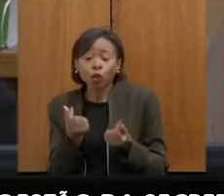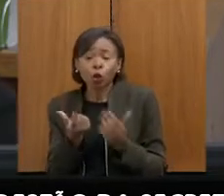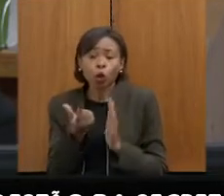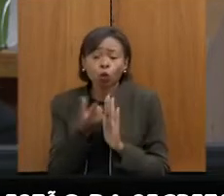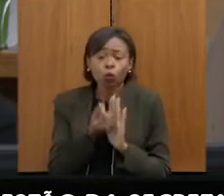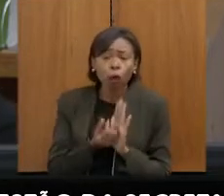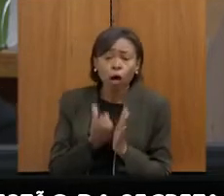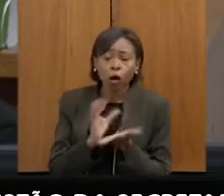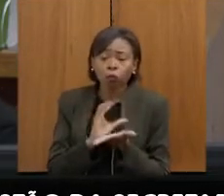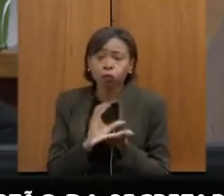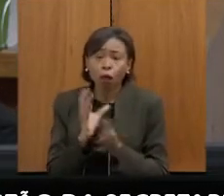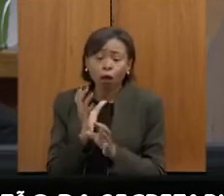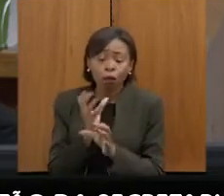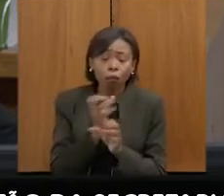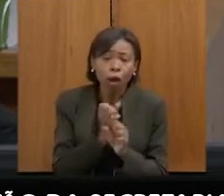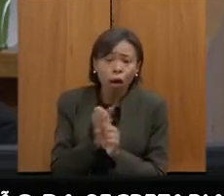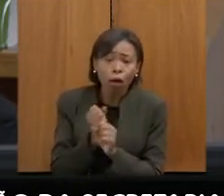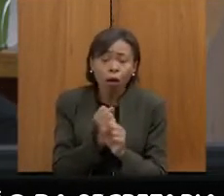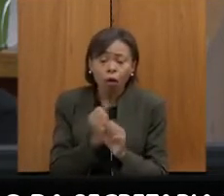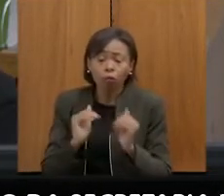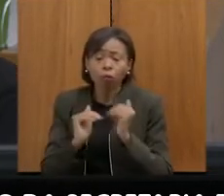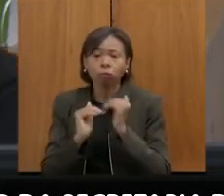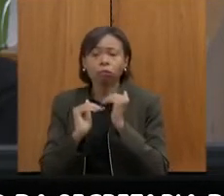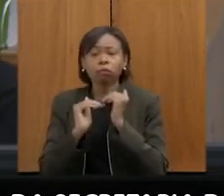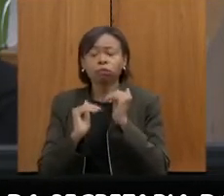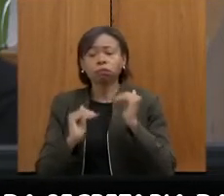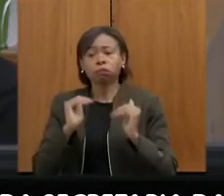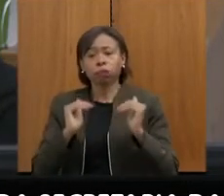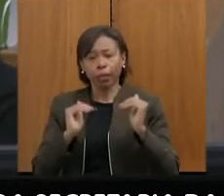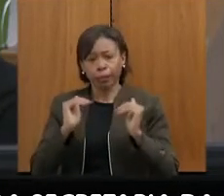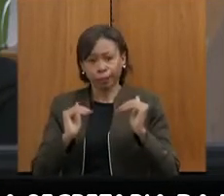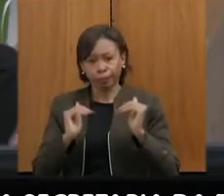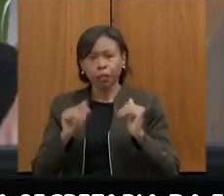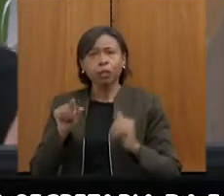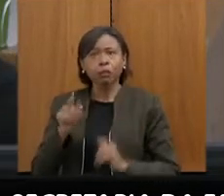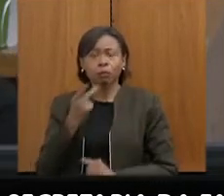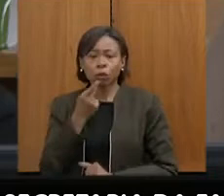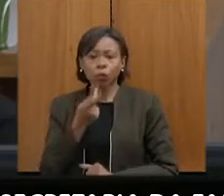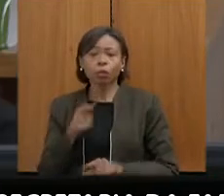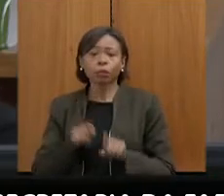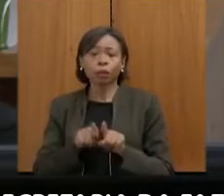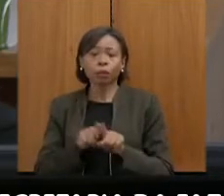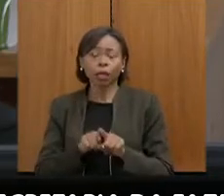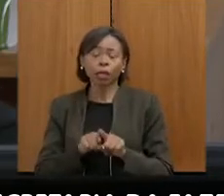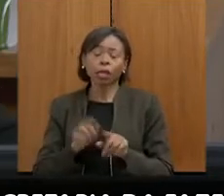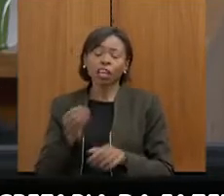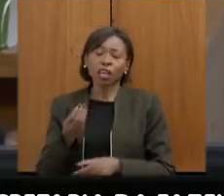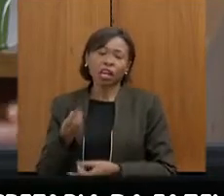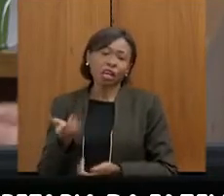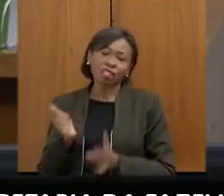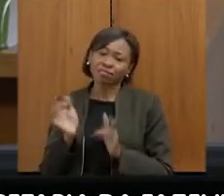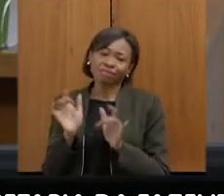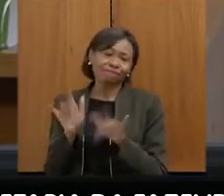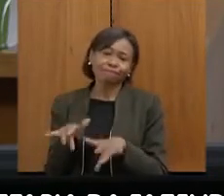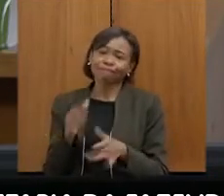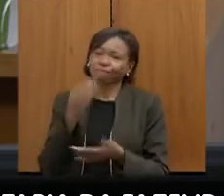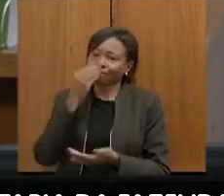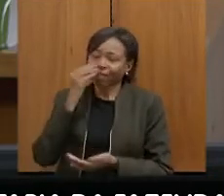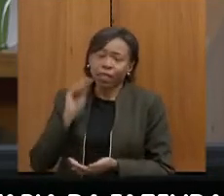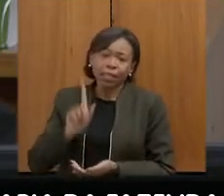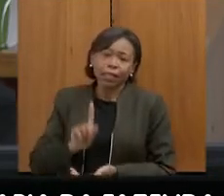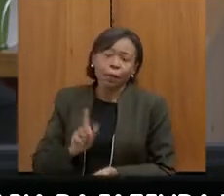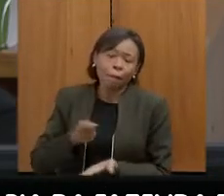E, por último, o senhor colocou renúncia fiscal. O Estado, insisto, eu coloquei aqui na apresentação, o Estado está bem abaixo da média